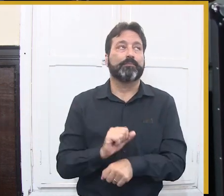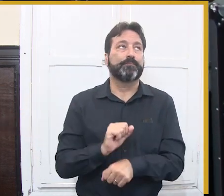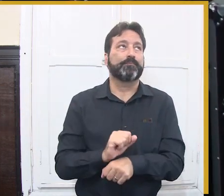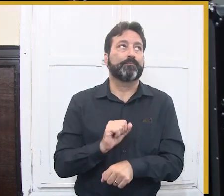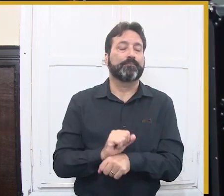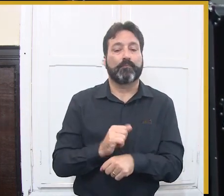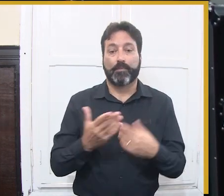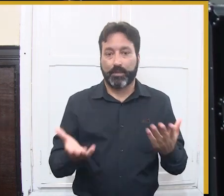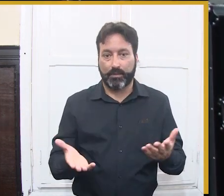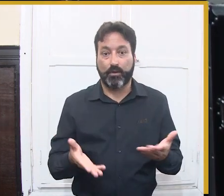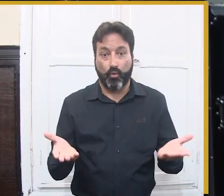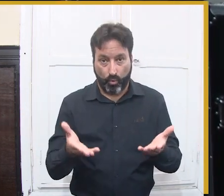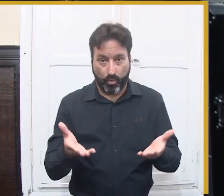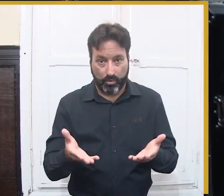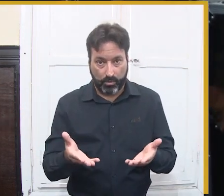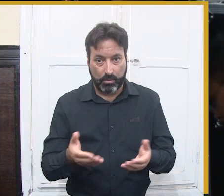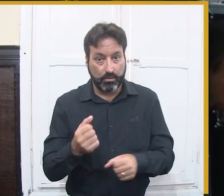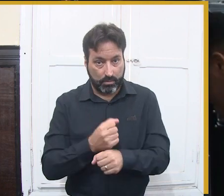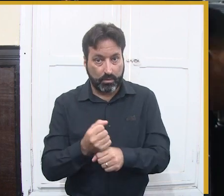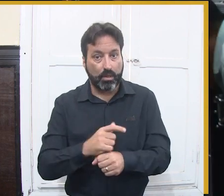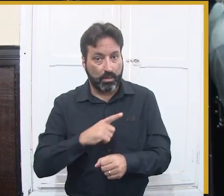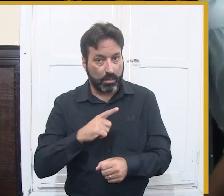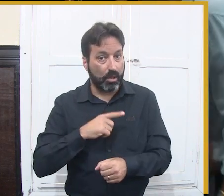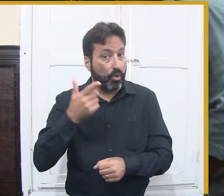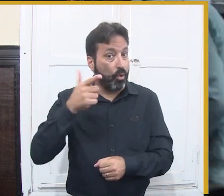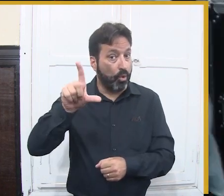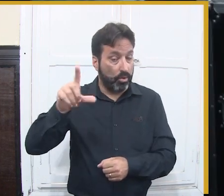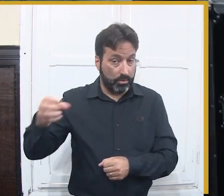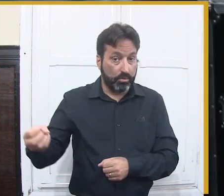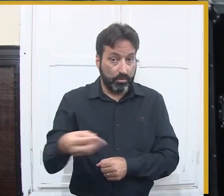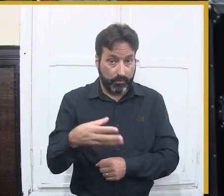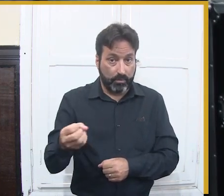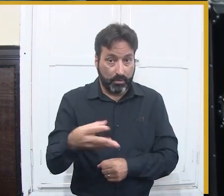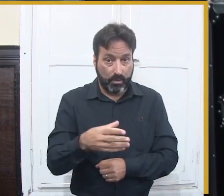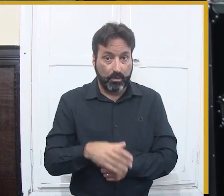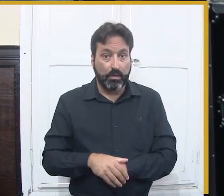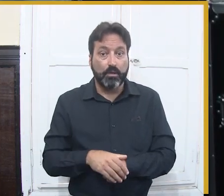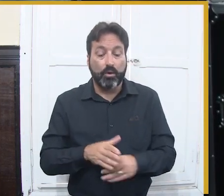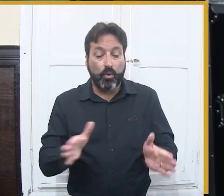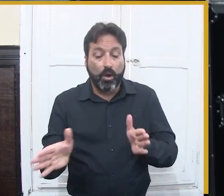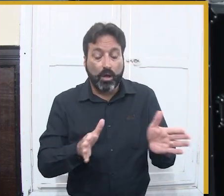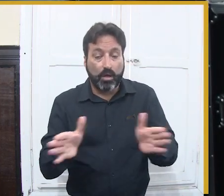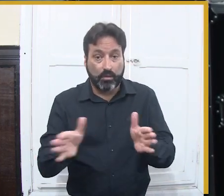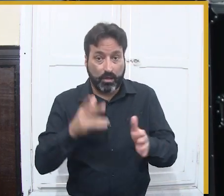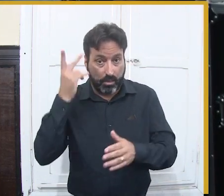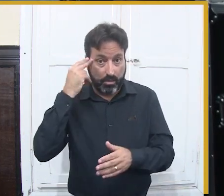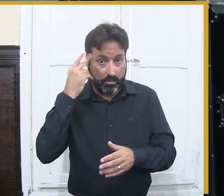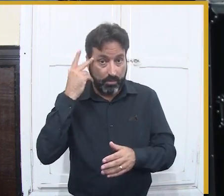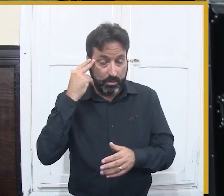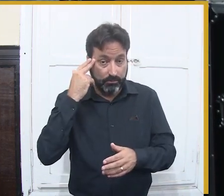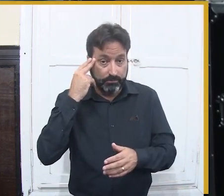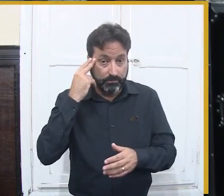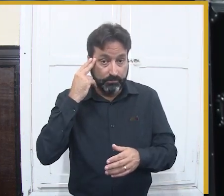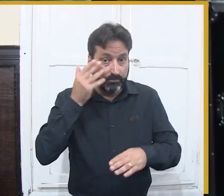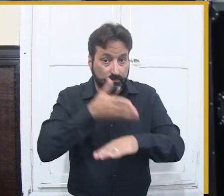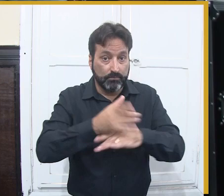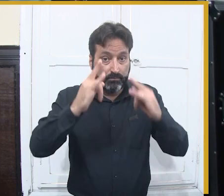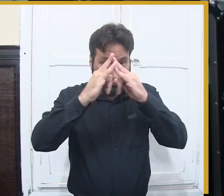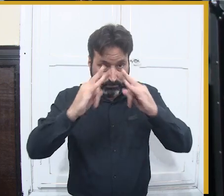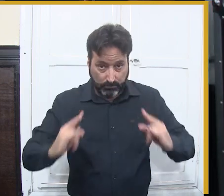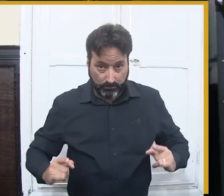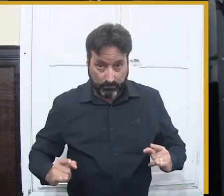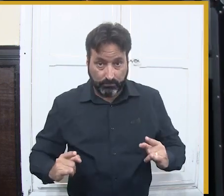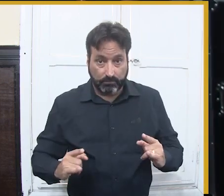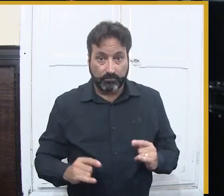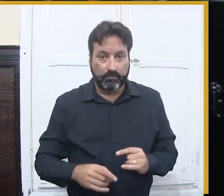às 5h30, 6h da tarde no Parque do Povo para poder enfrentar aquela fila e às vezes até inclusive ficar